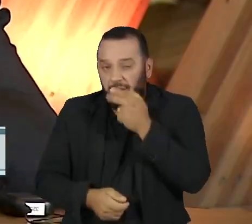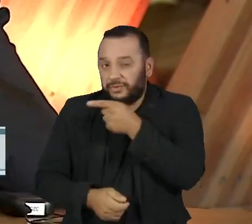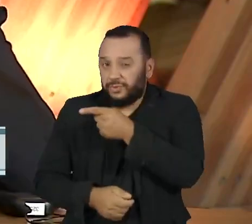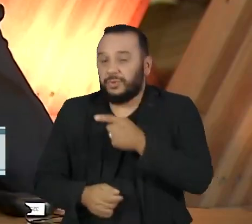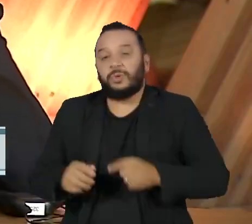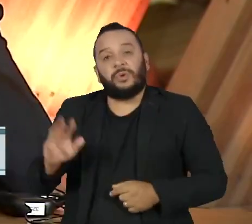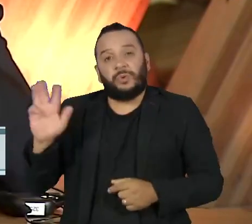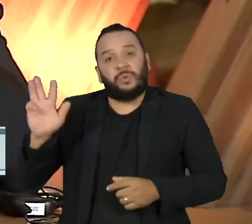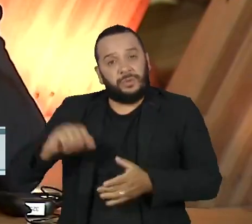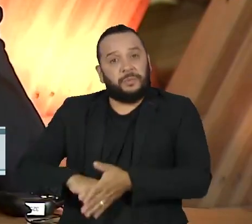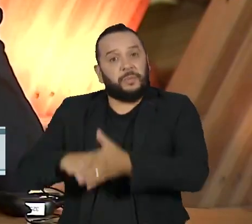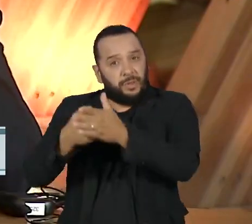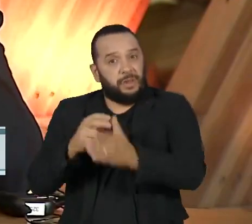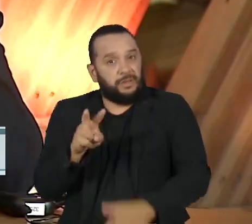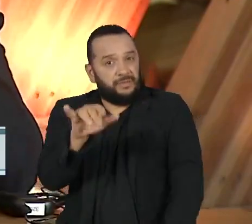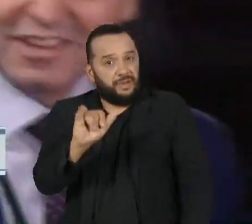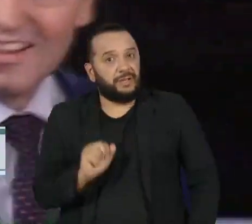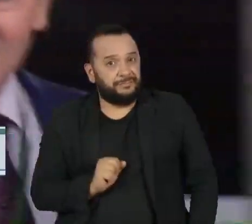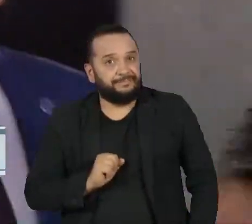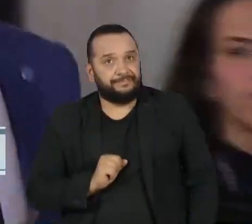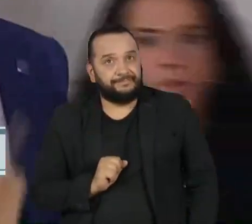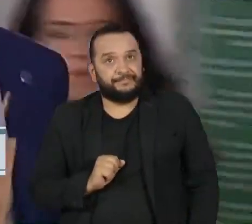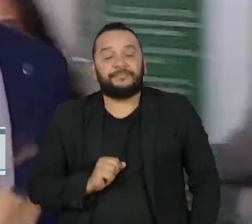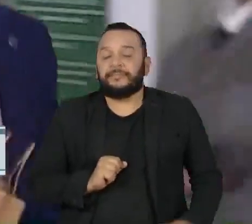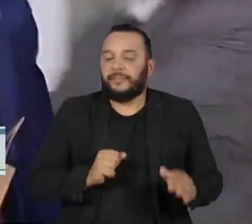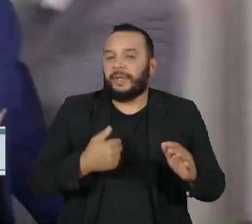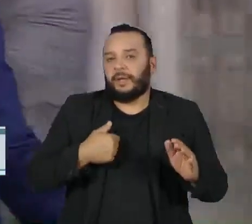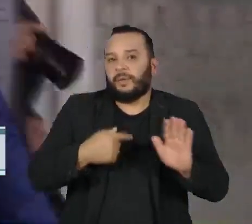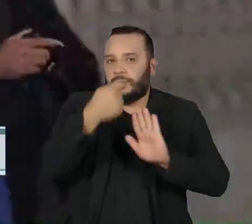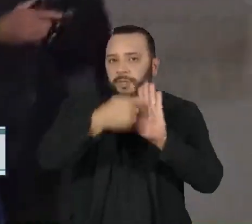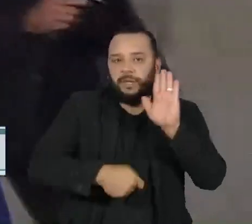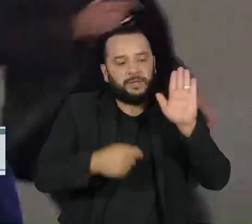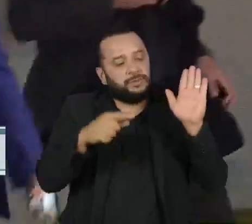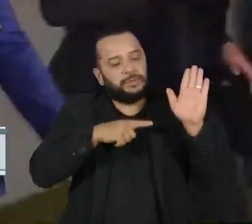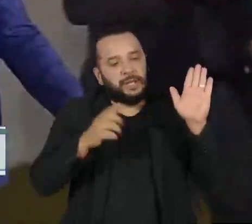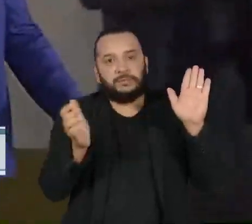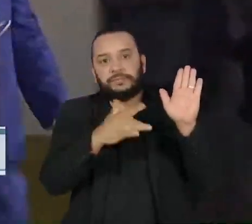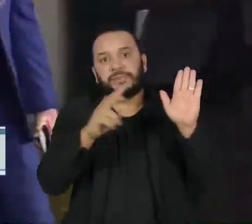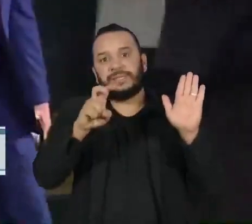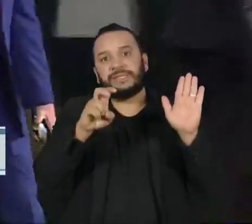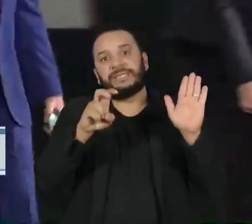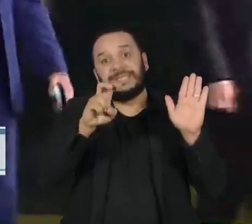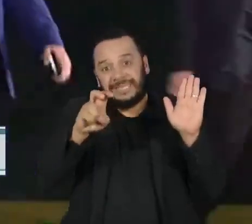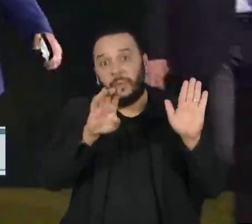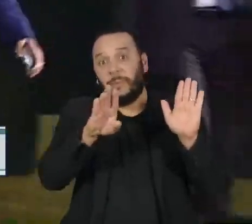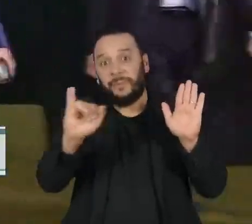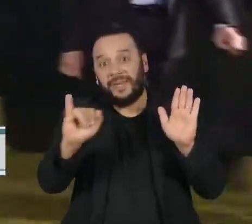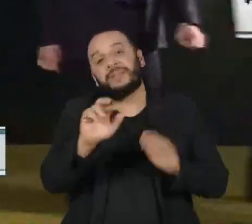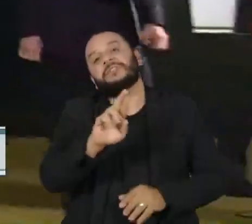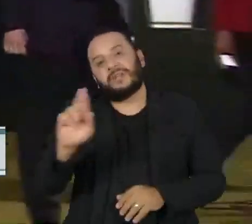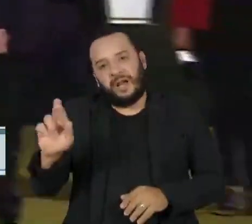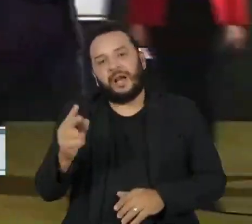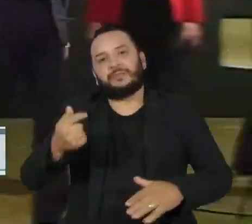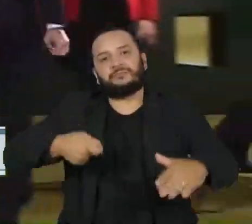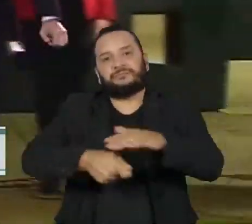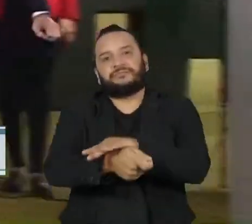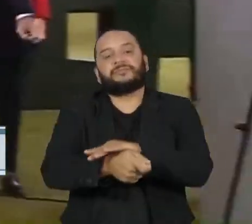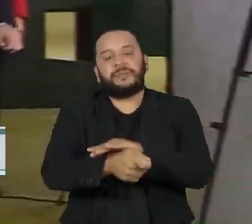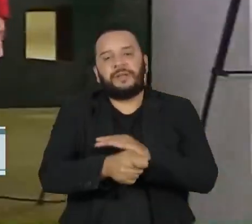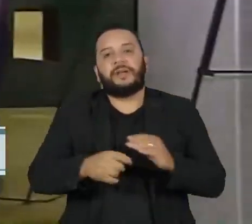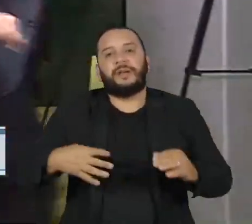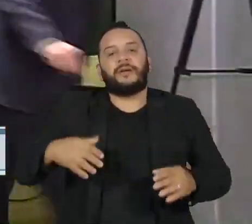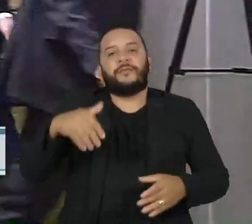Lula. O texto estima ainda 5 bilhões de reais para o fundo eleitoral no ano que vem. 150